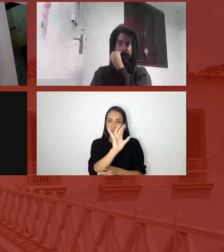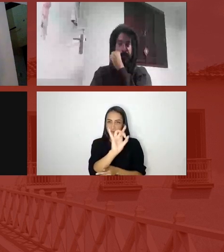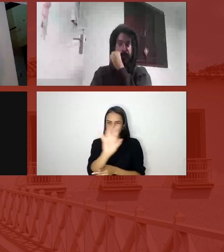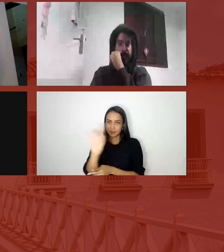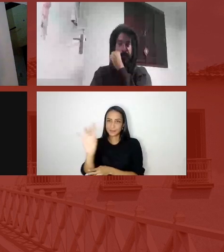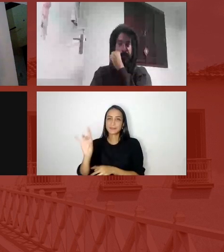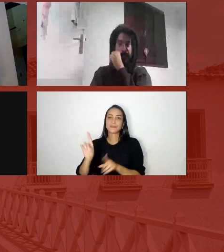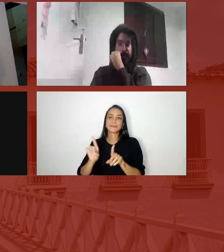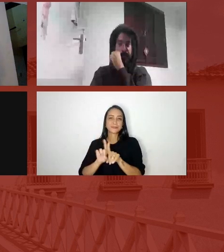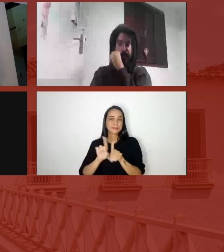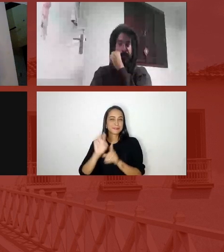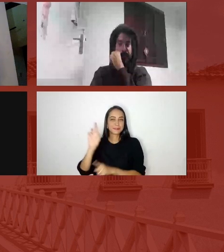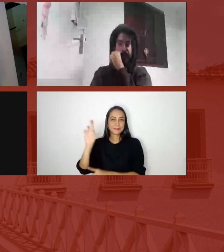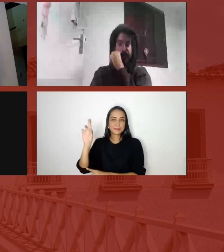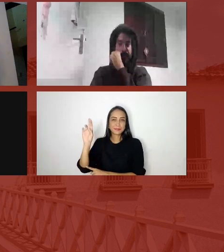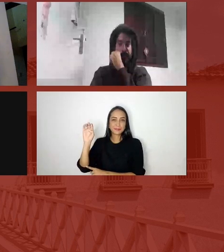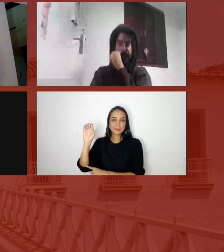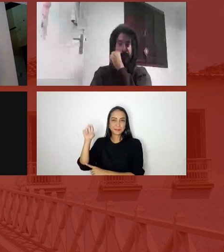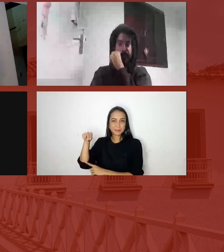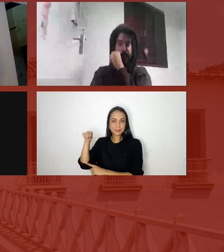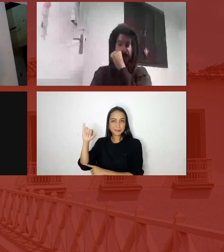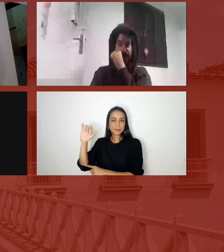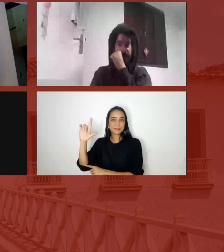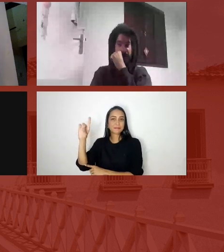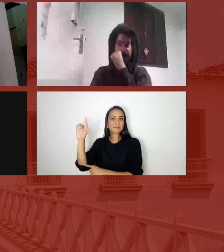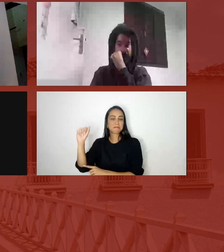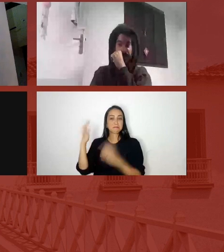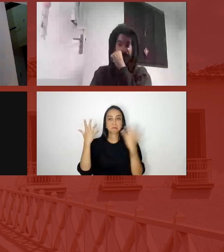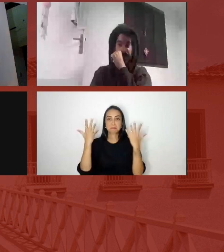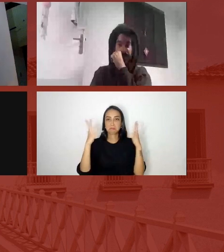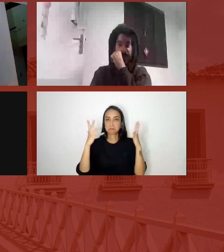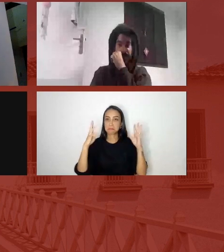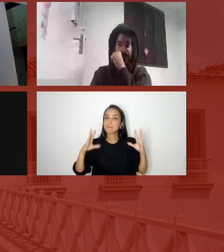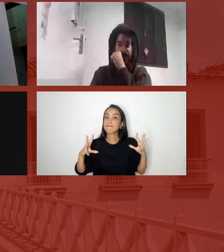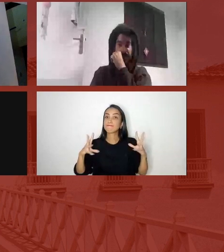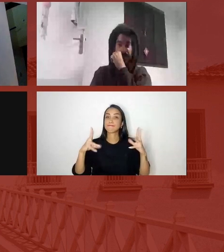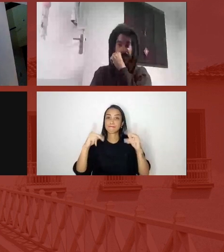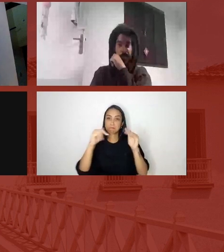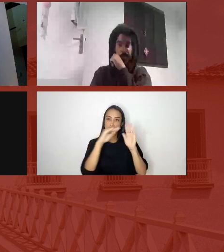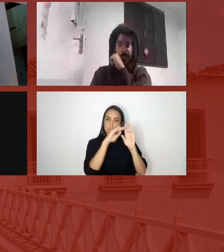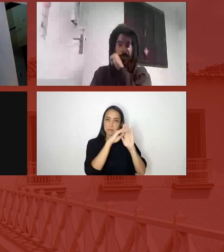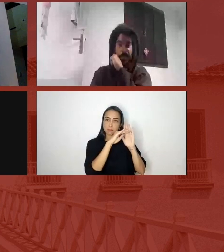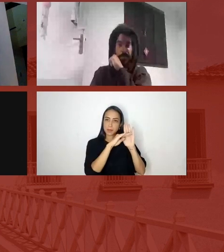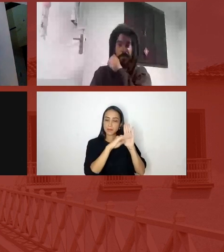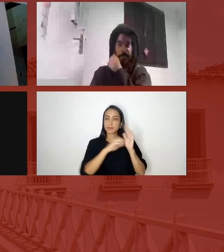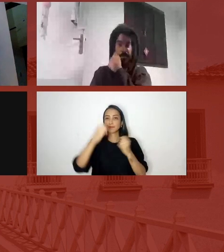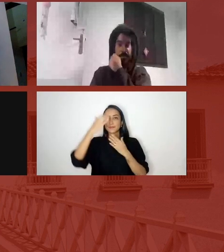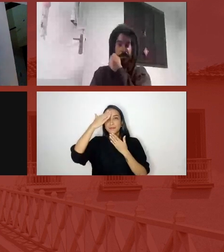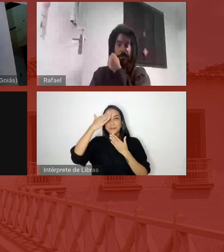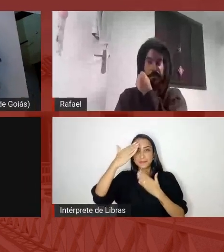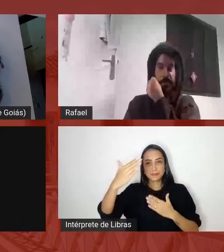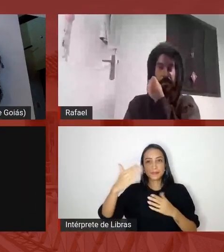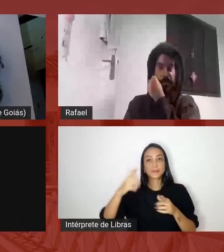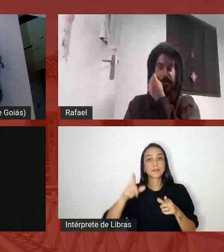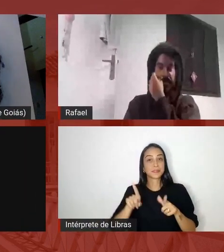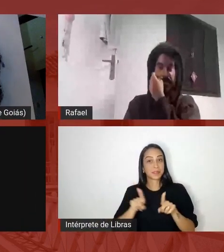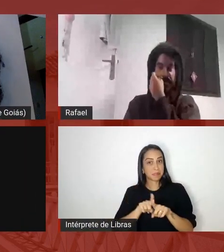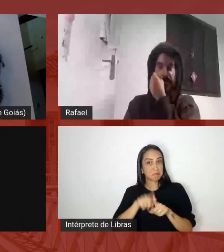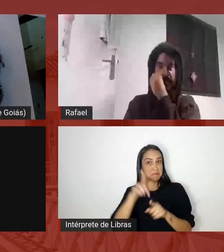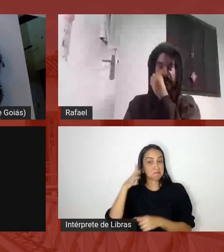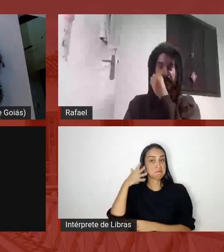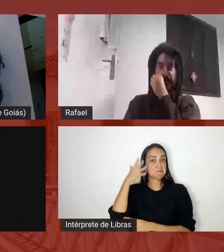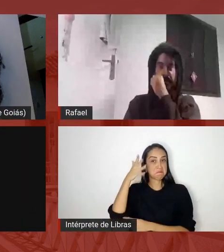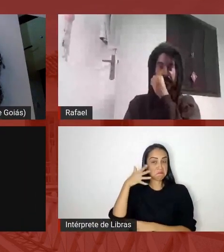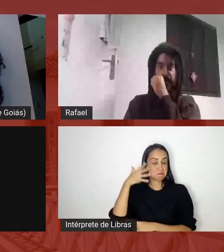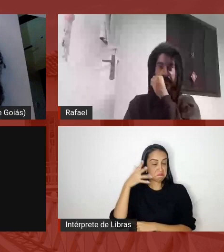aqui parabenizando todos e todas por essa atividade então a gente agradece mais uma vez também a fala da Elenísia tão potente tão